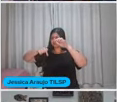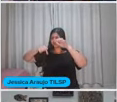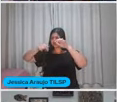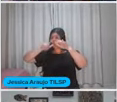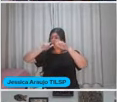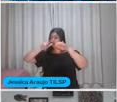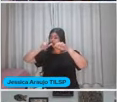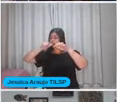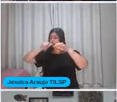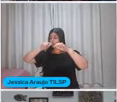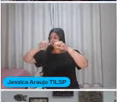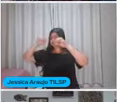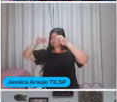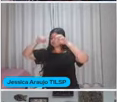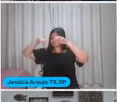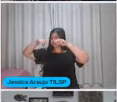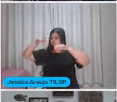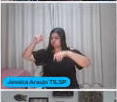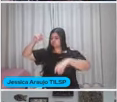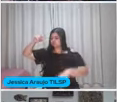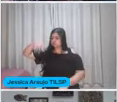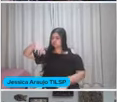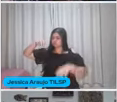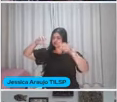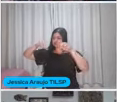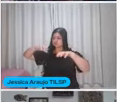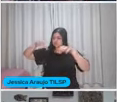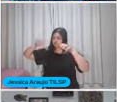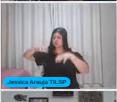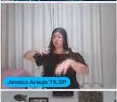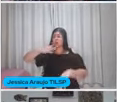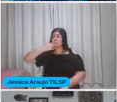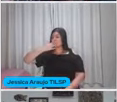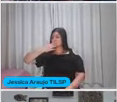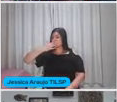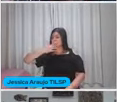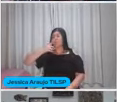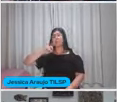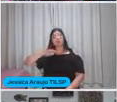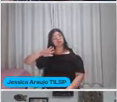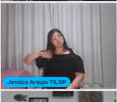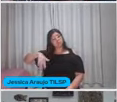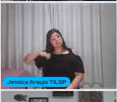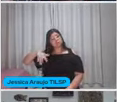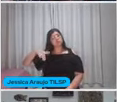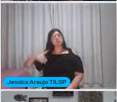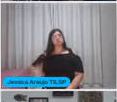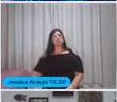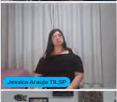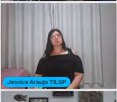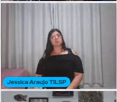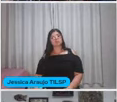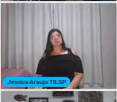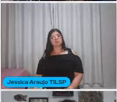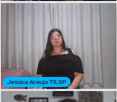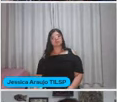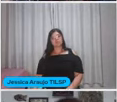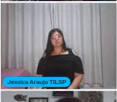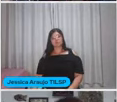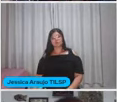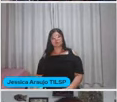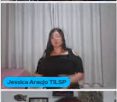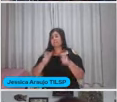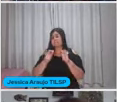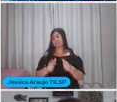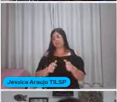novo Não necessariamente Ela vai ser água doce Ela pode vir para os oceanos Ela pode se infiltrar E parar numa